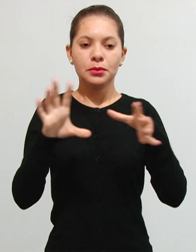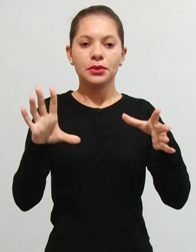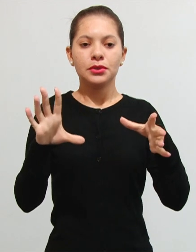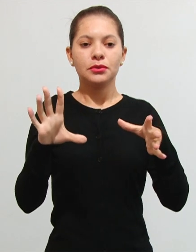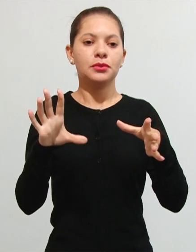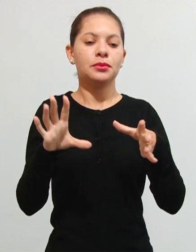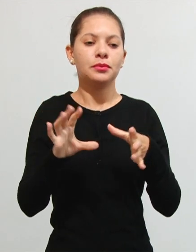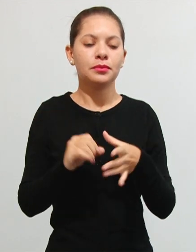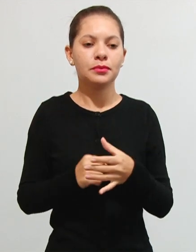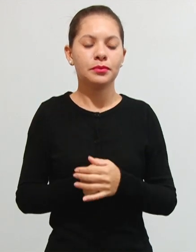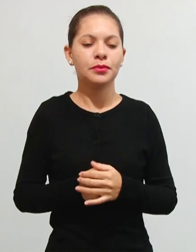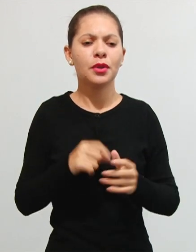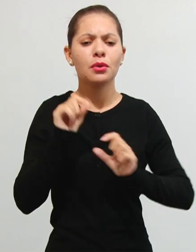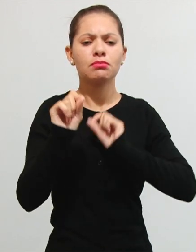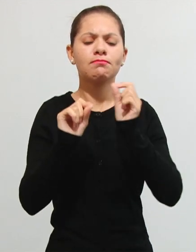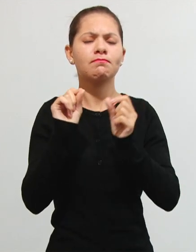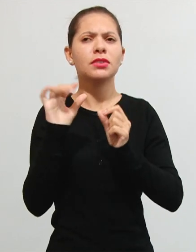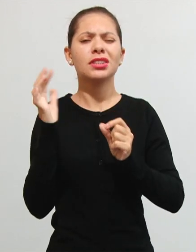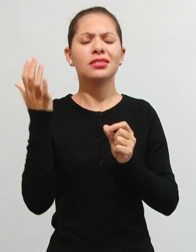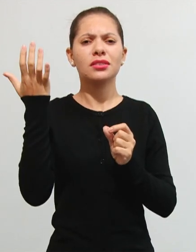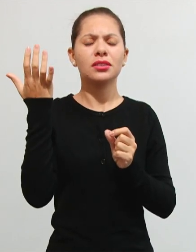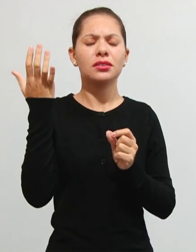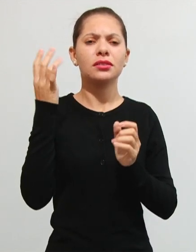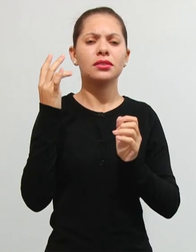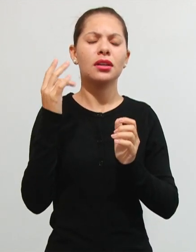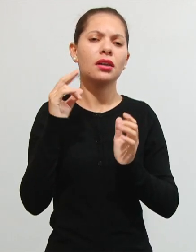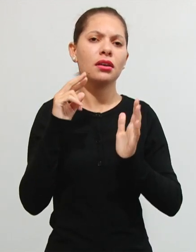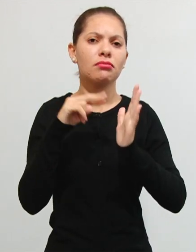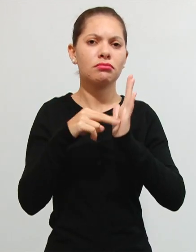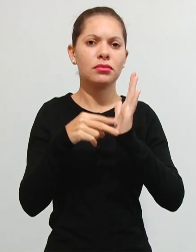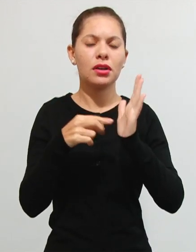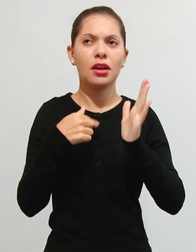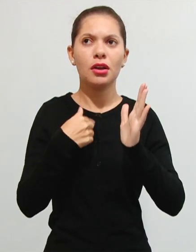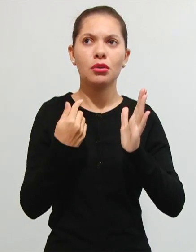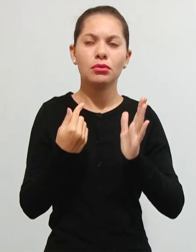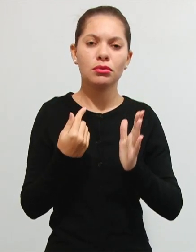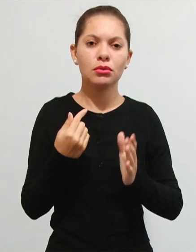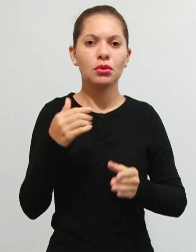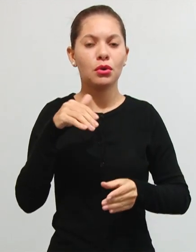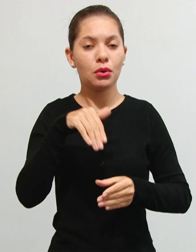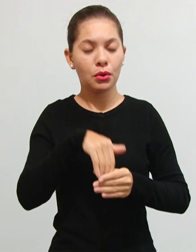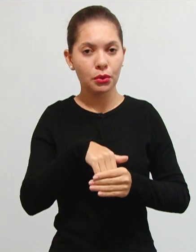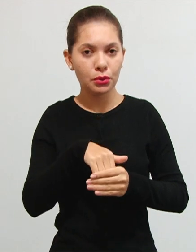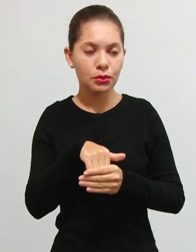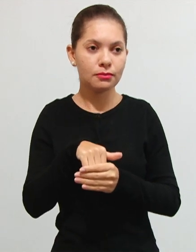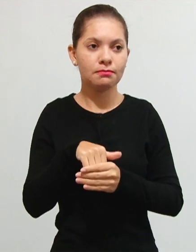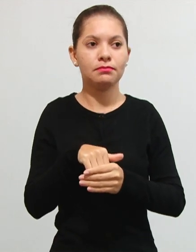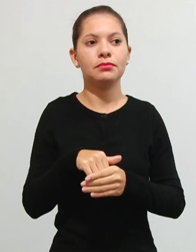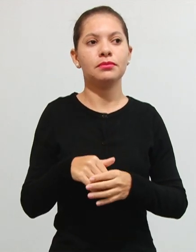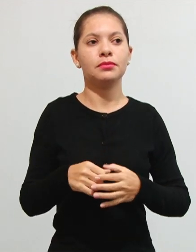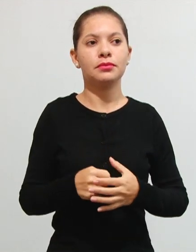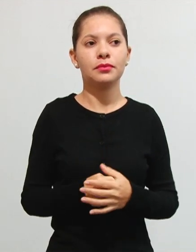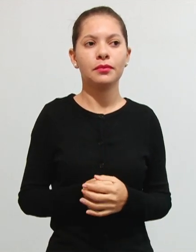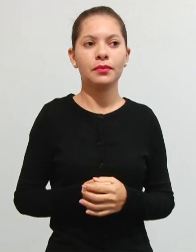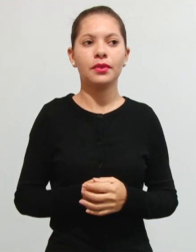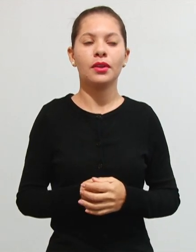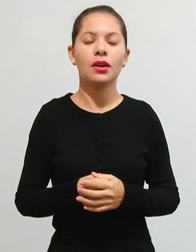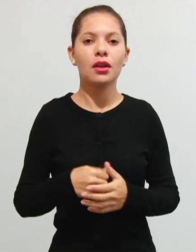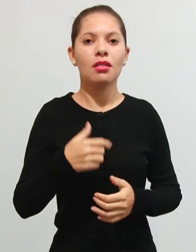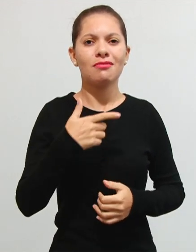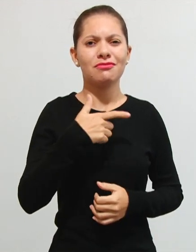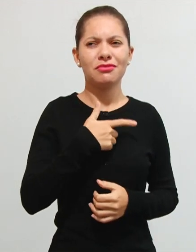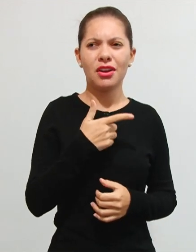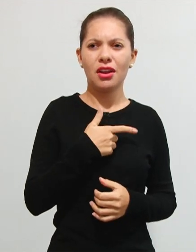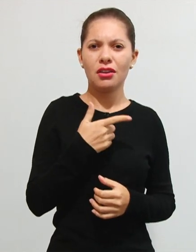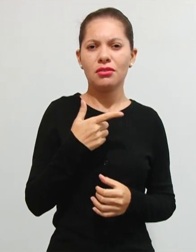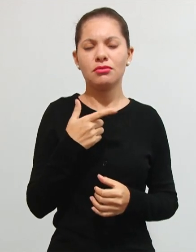potencial o que que acontece? se eu coloco ali o meu lixo na lixeira o caminhão do lixo vai